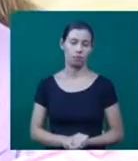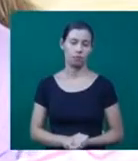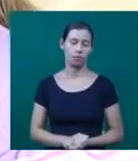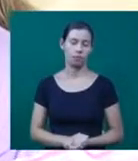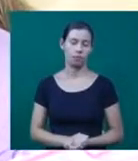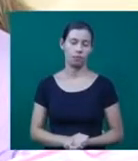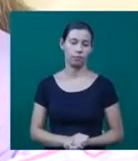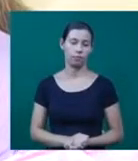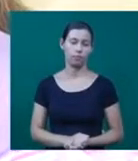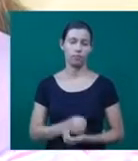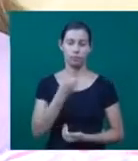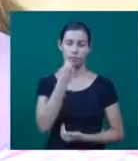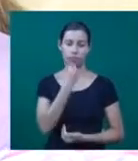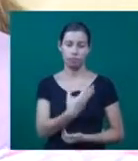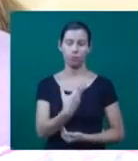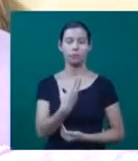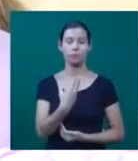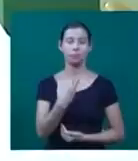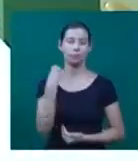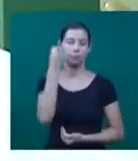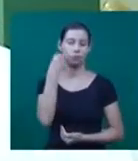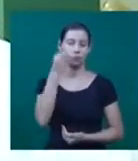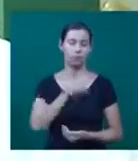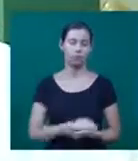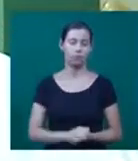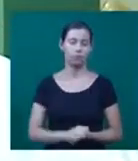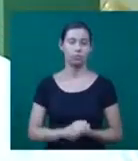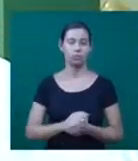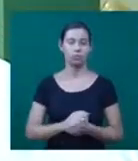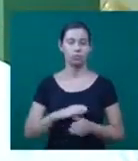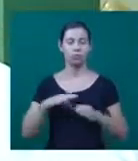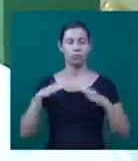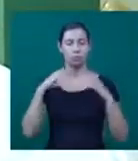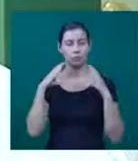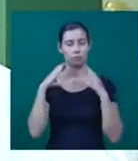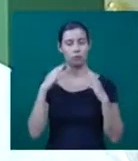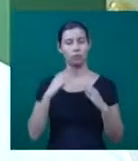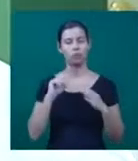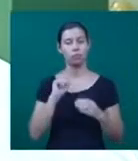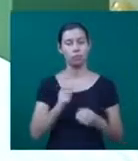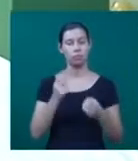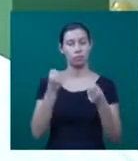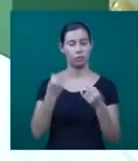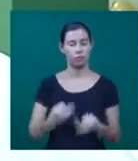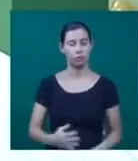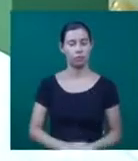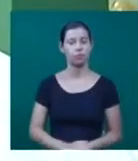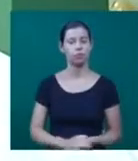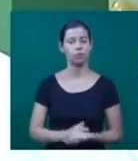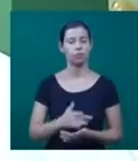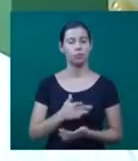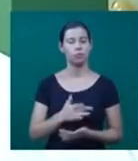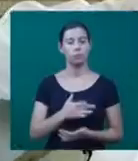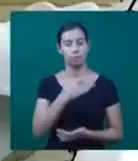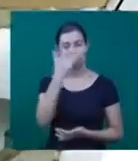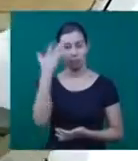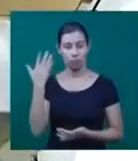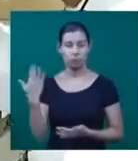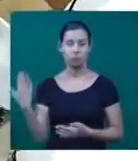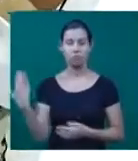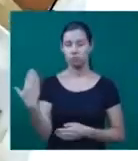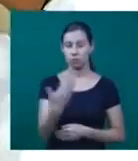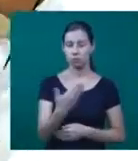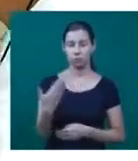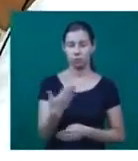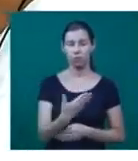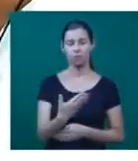e foi muito bom essa experiência. O coordenador do Hemocentro explica que muitas pessoas se tornam doadoras, mas não